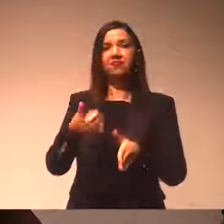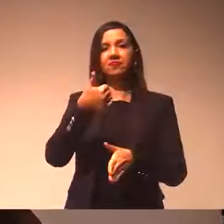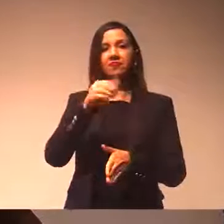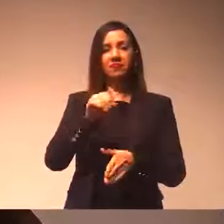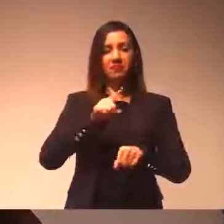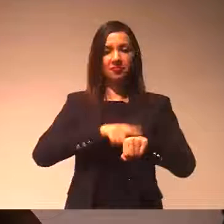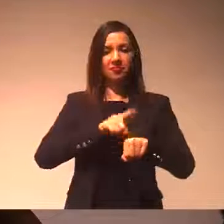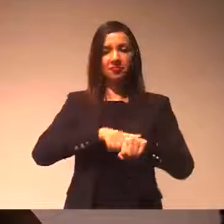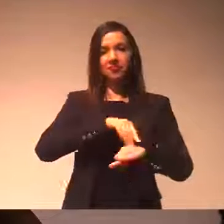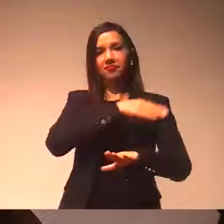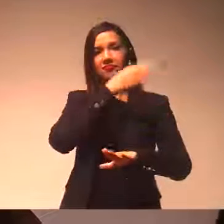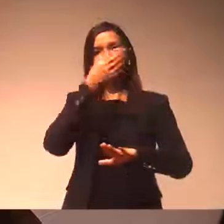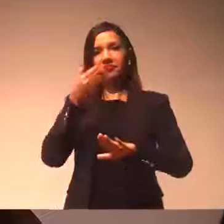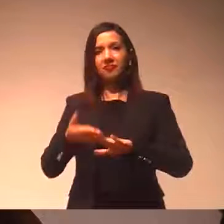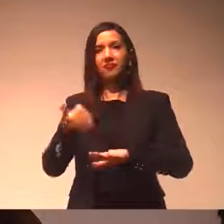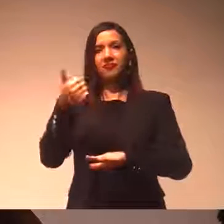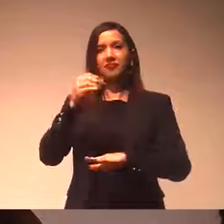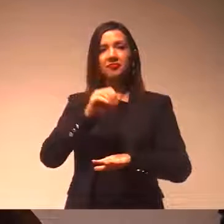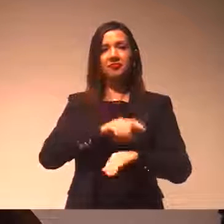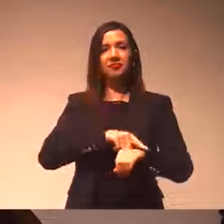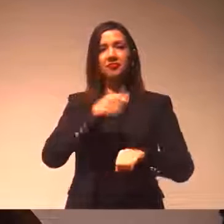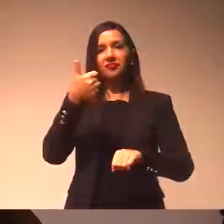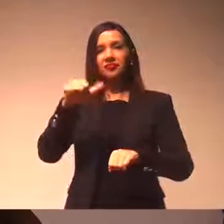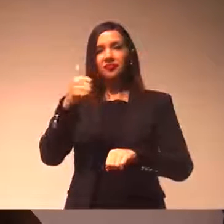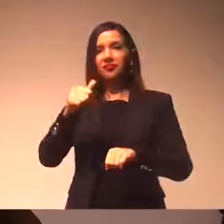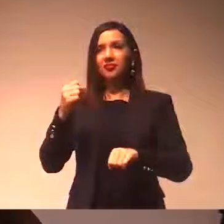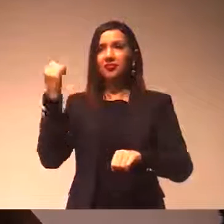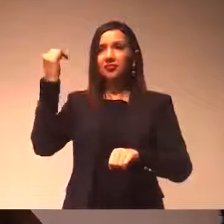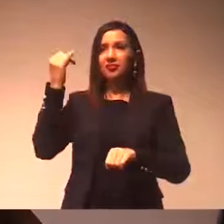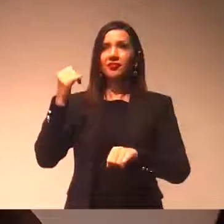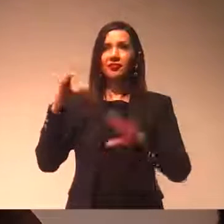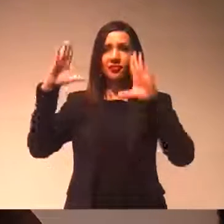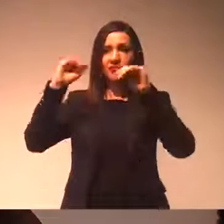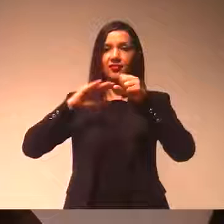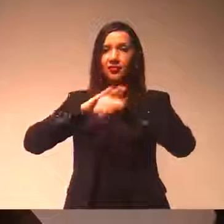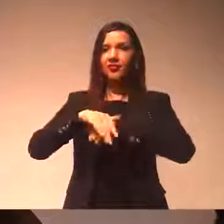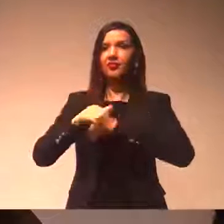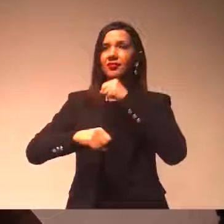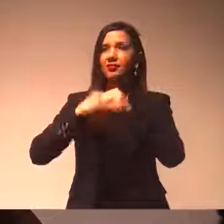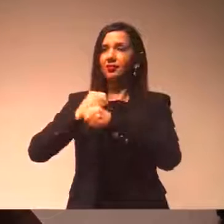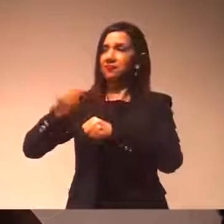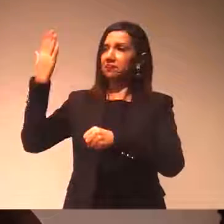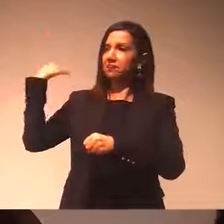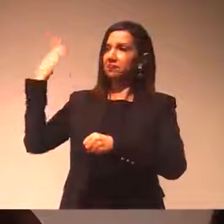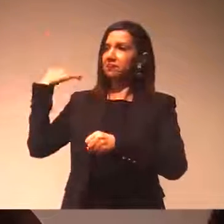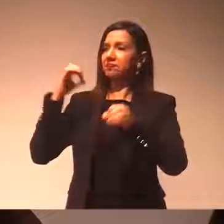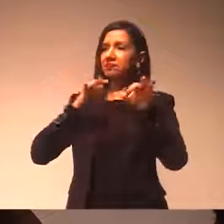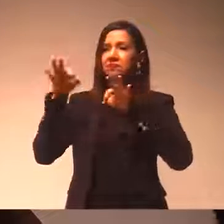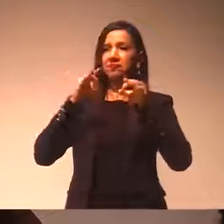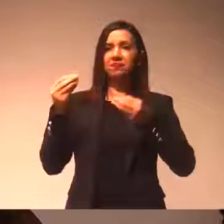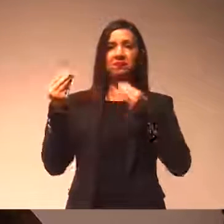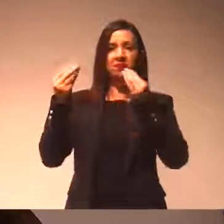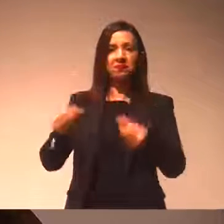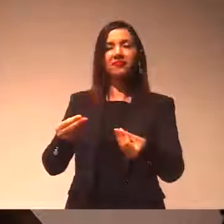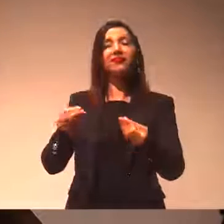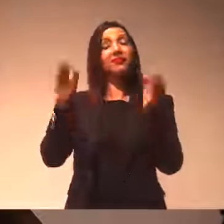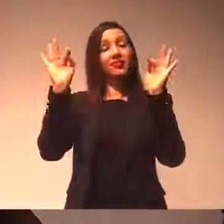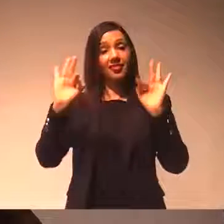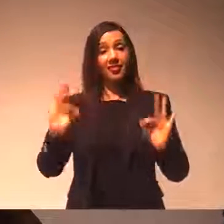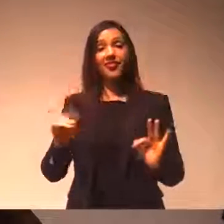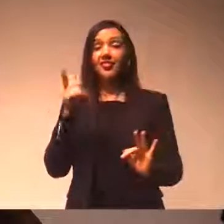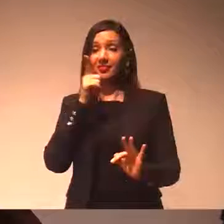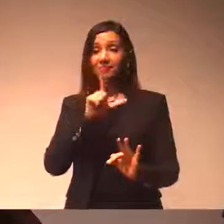11 horas, noite, reuniões e tudo, para conseguir mandar para essa casa, naquele ano ainda, um projeto. Fico feliz de estar sendo,